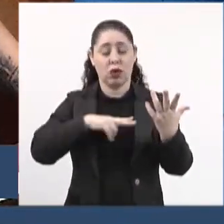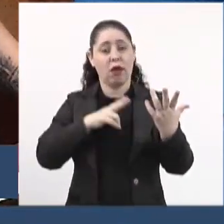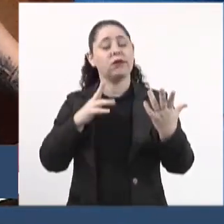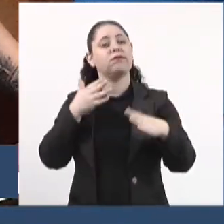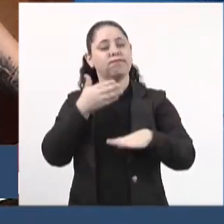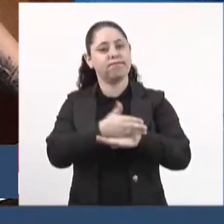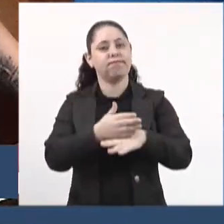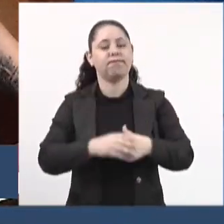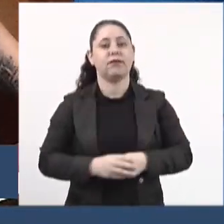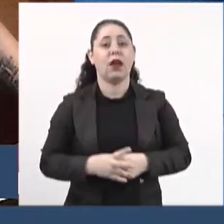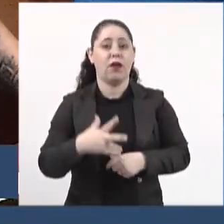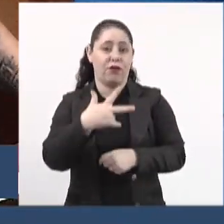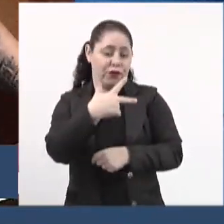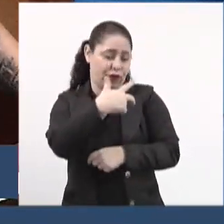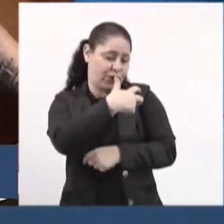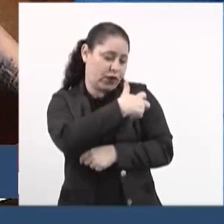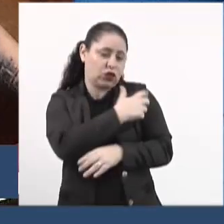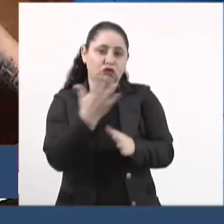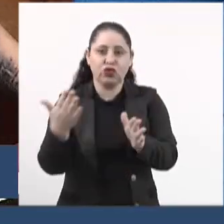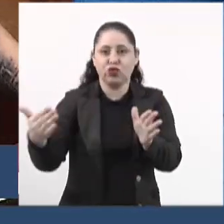A vacina chega.